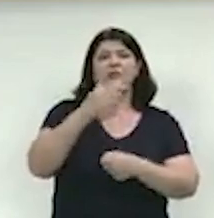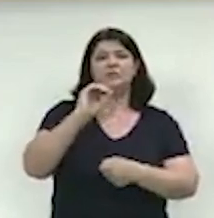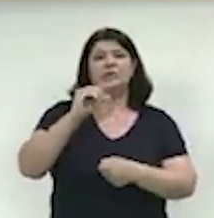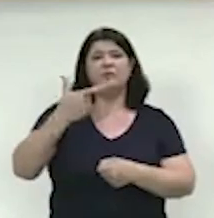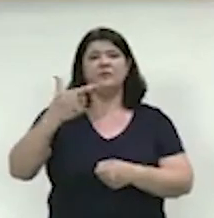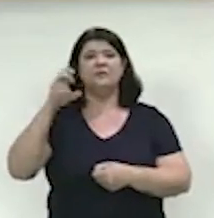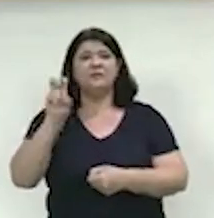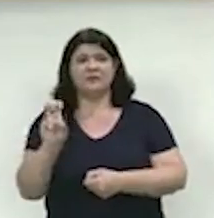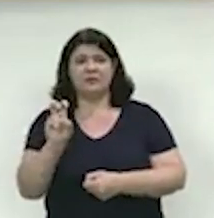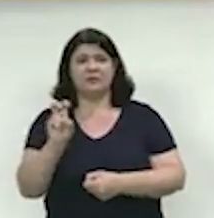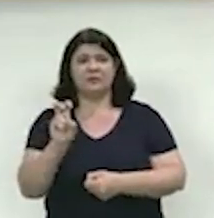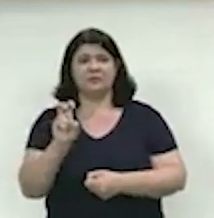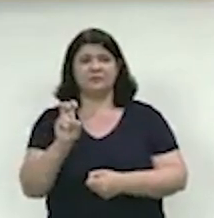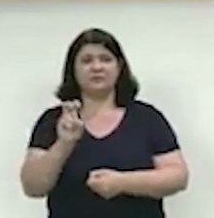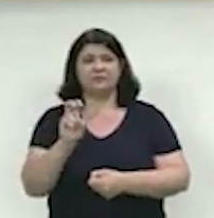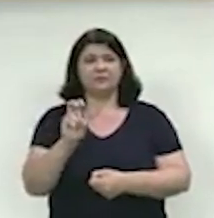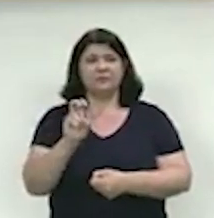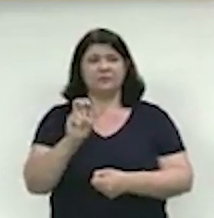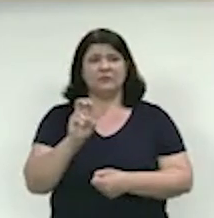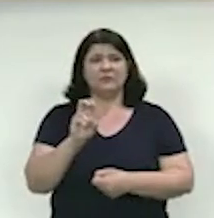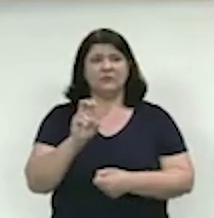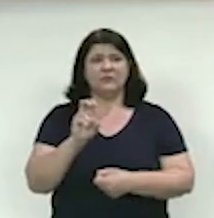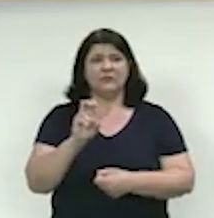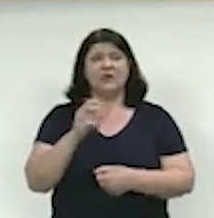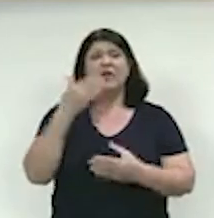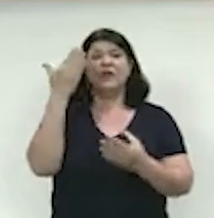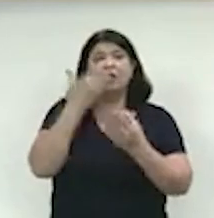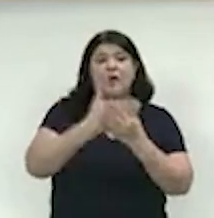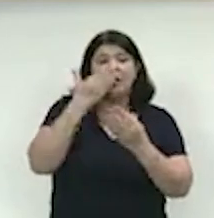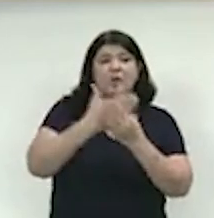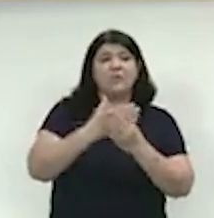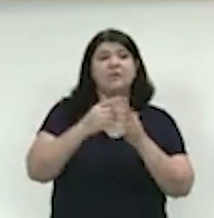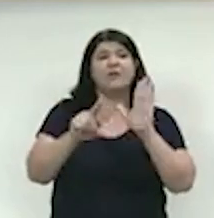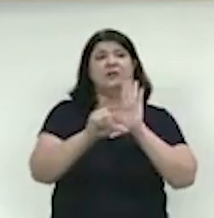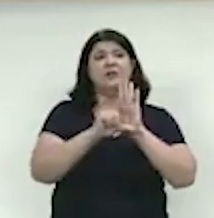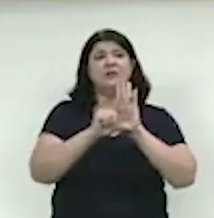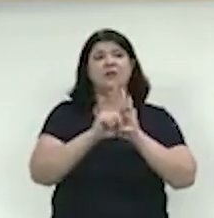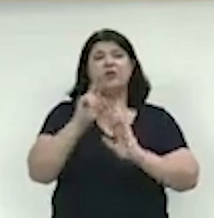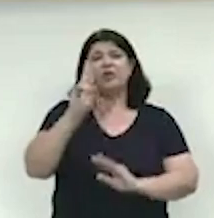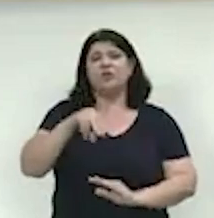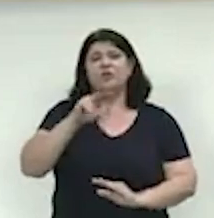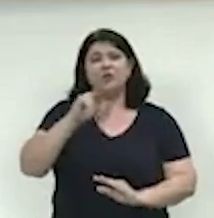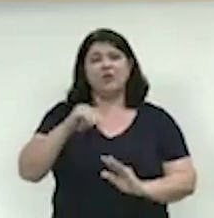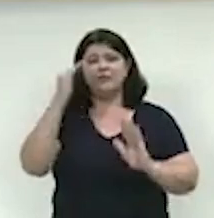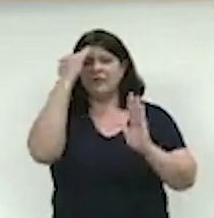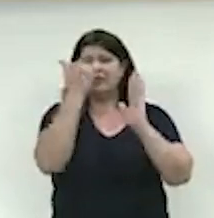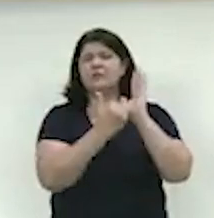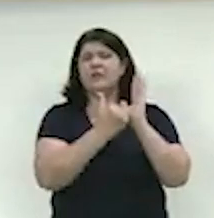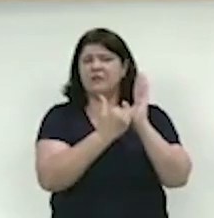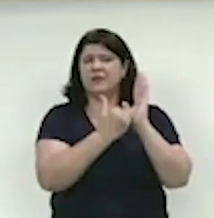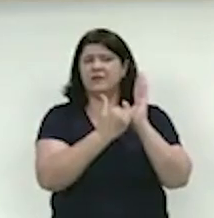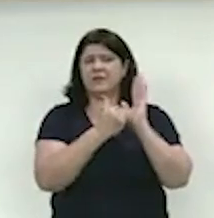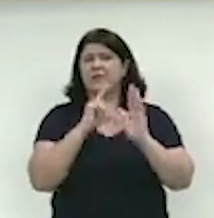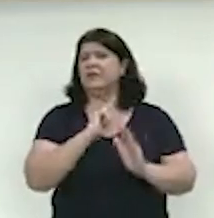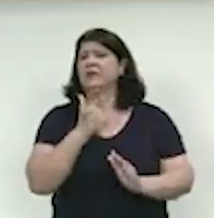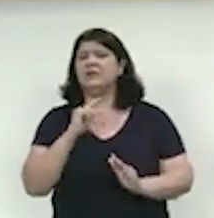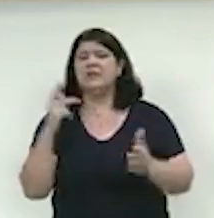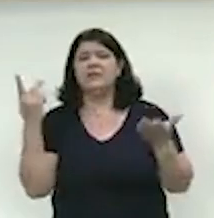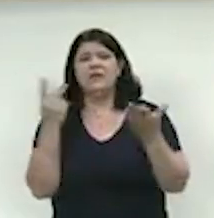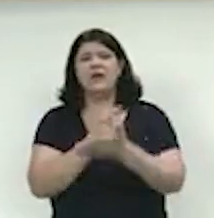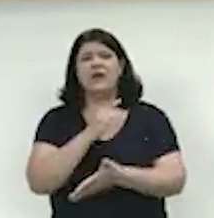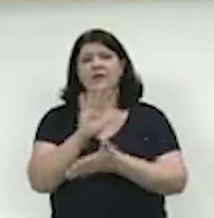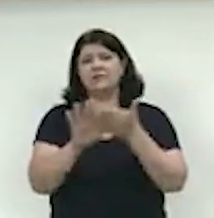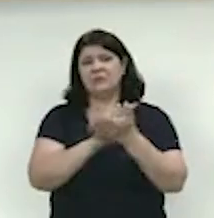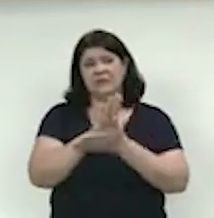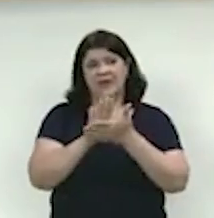Que o processo legislativo não foi atropelado, que não houve nenhuma ilegalidade na